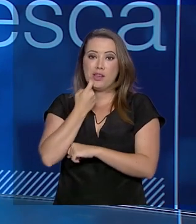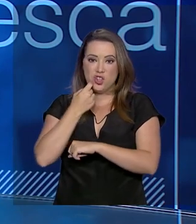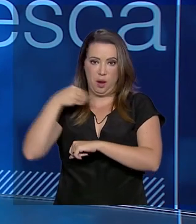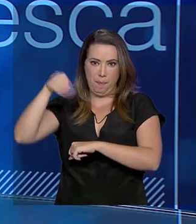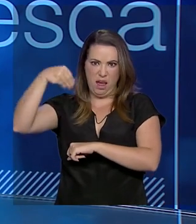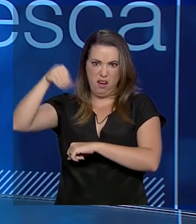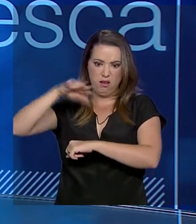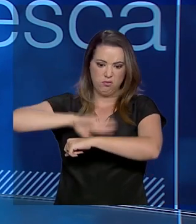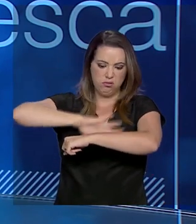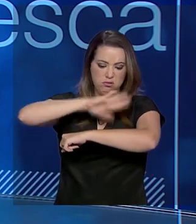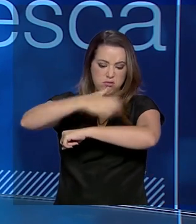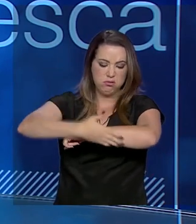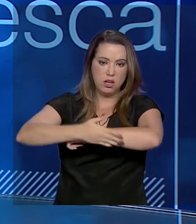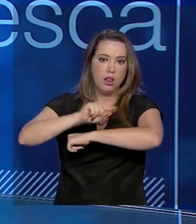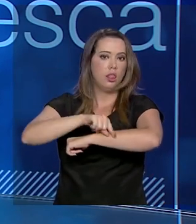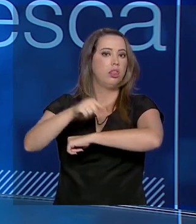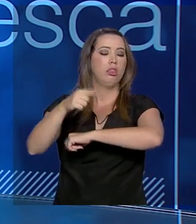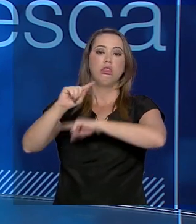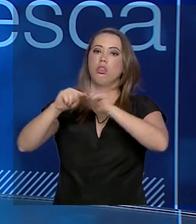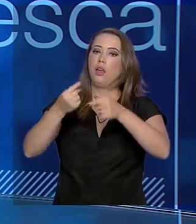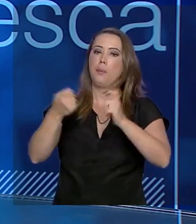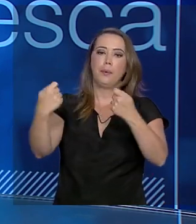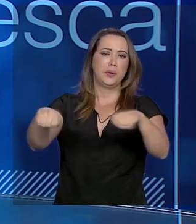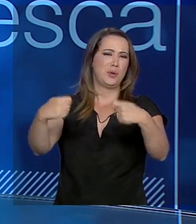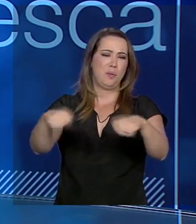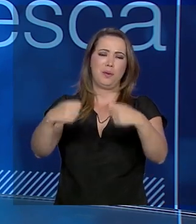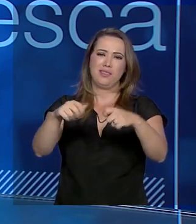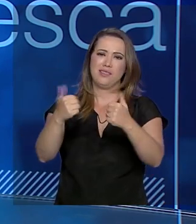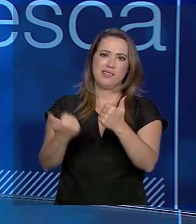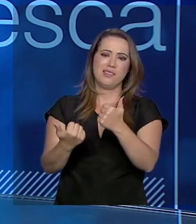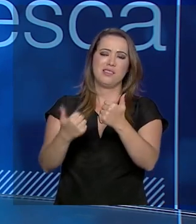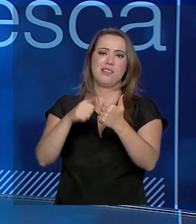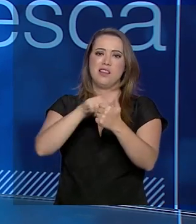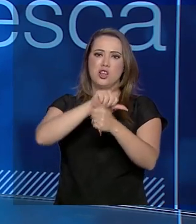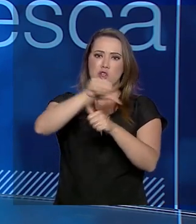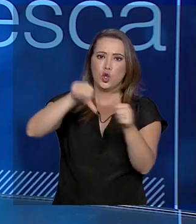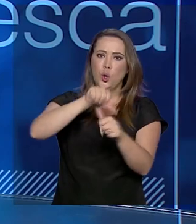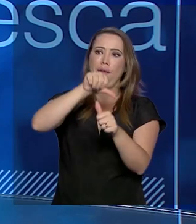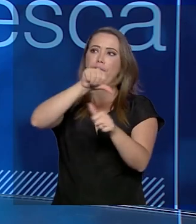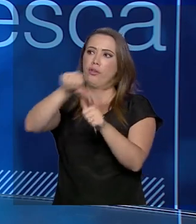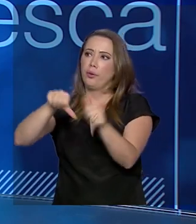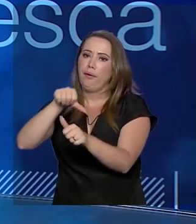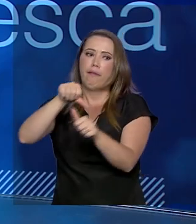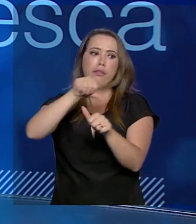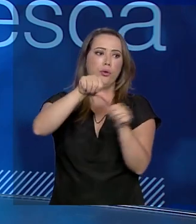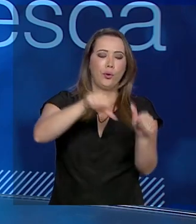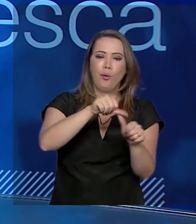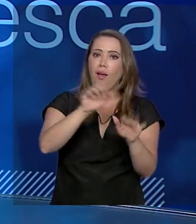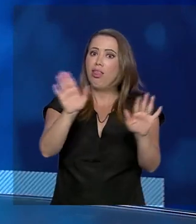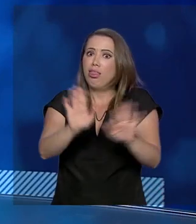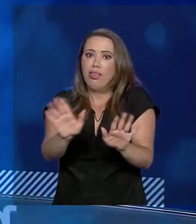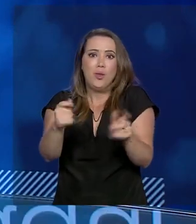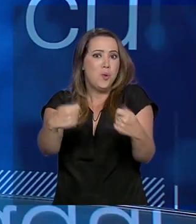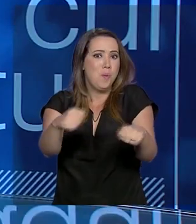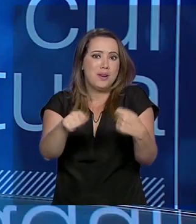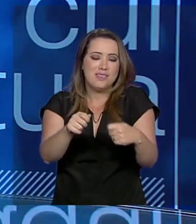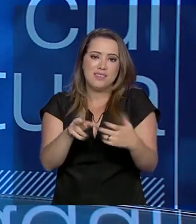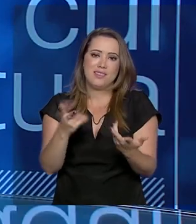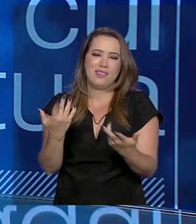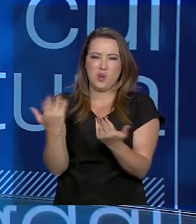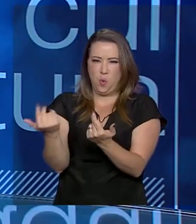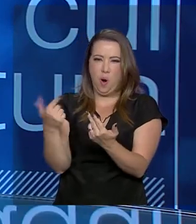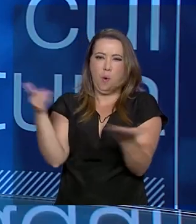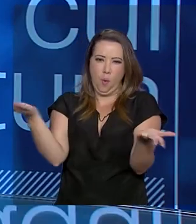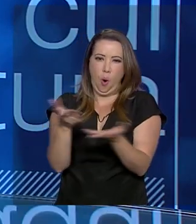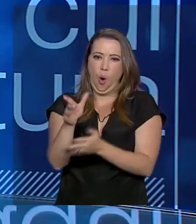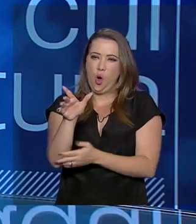tratada, ela não precisa ser substituída quanto os medicamentos tradicionais, atadura, gás,